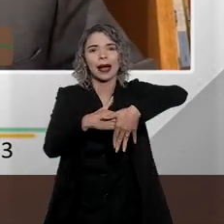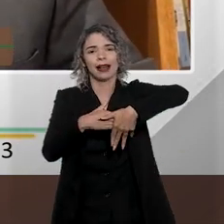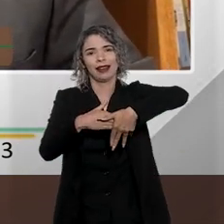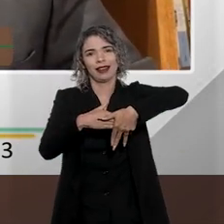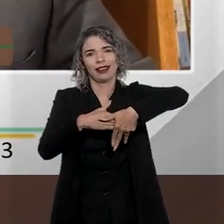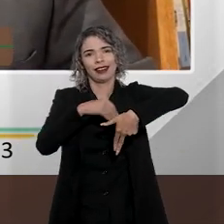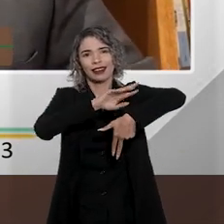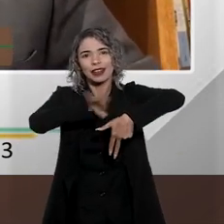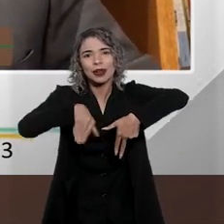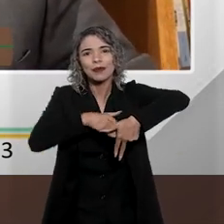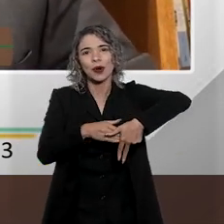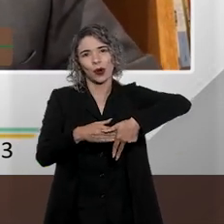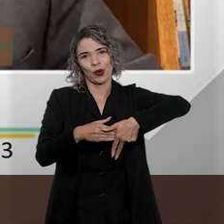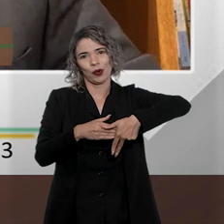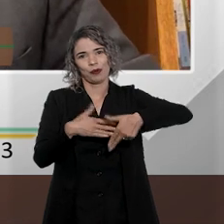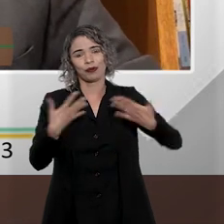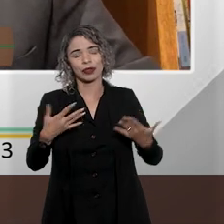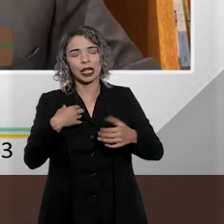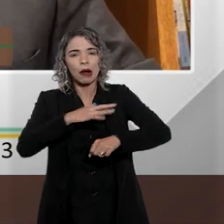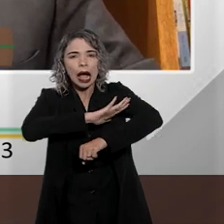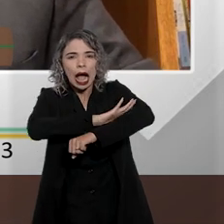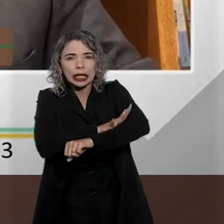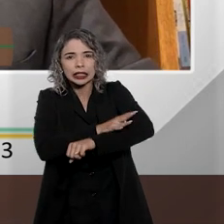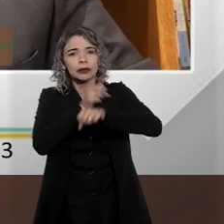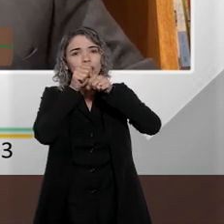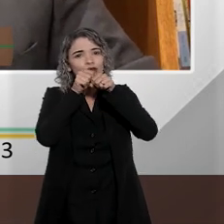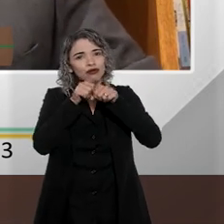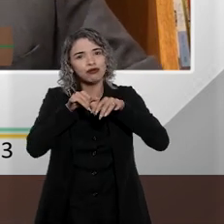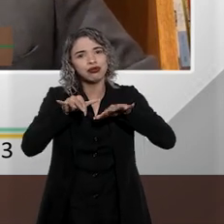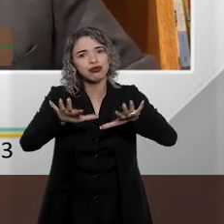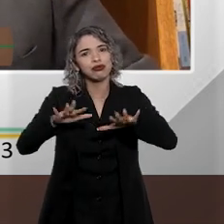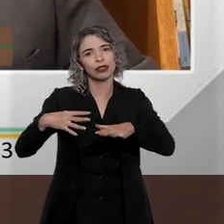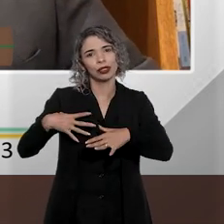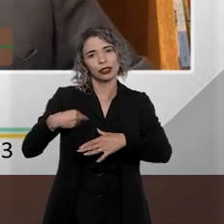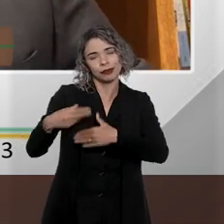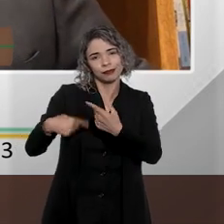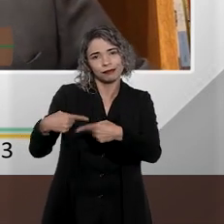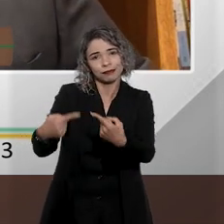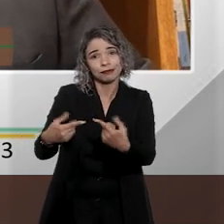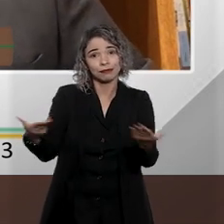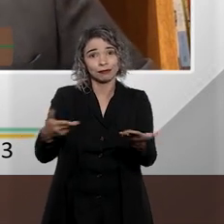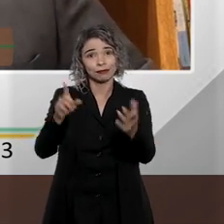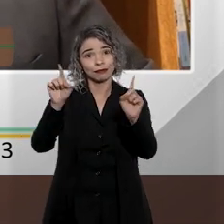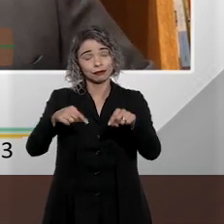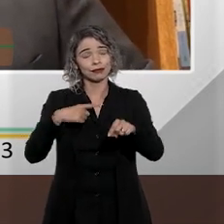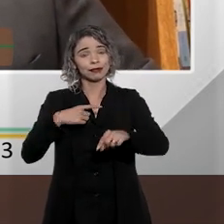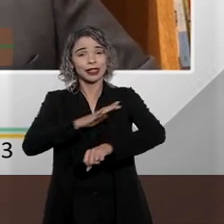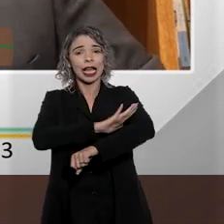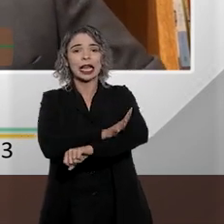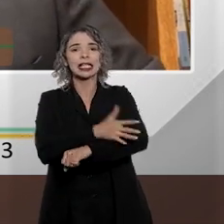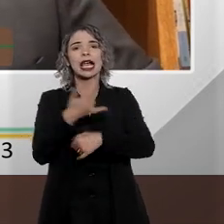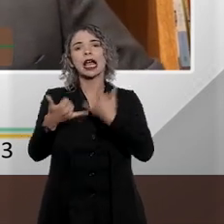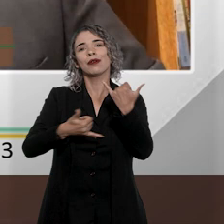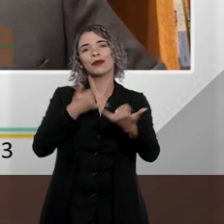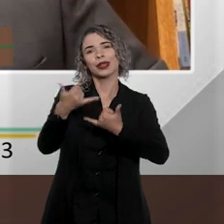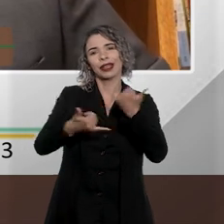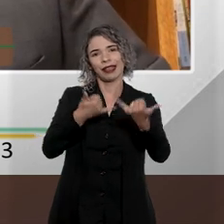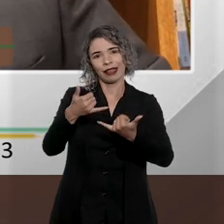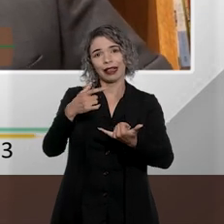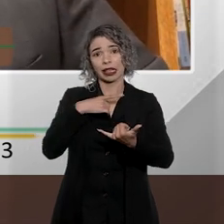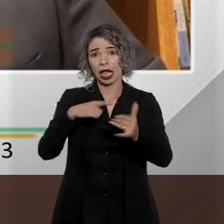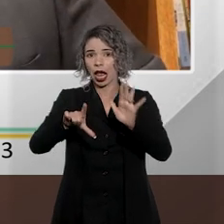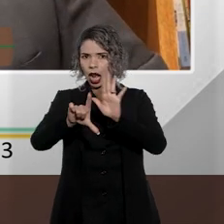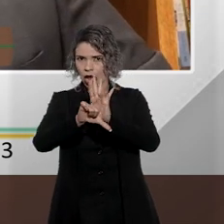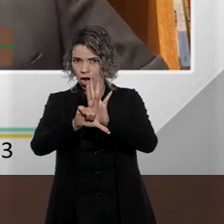brasileiro, ele vai se difundindo de geração em geração por intermédio daquilo que hoje a gente chama de racismo recreativo, que até está na